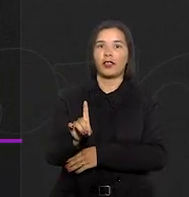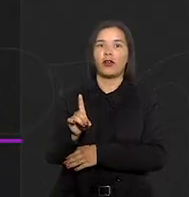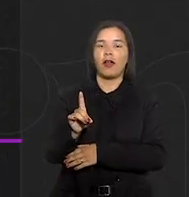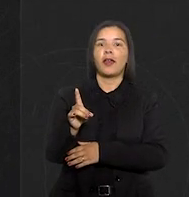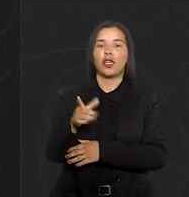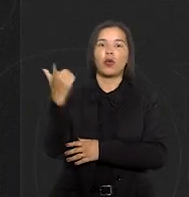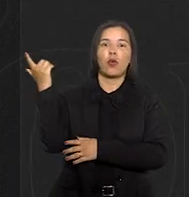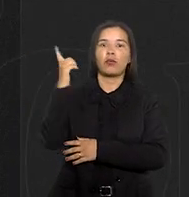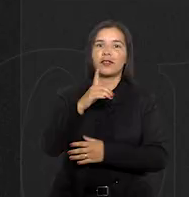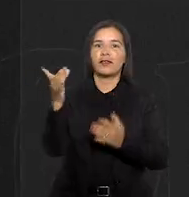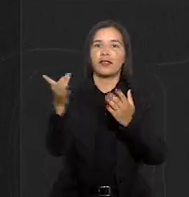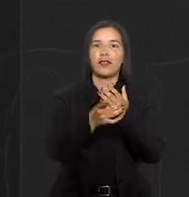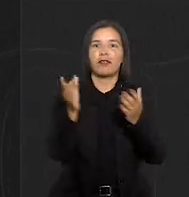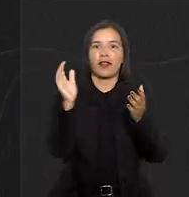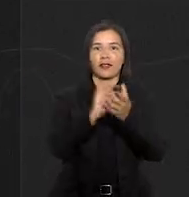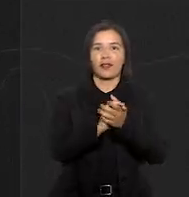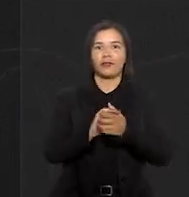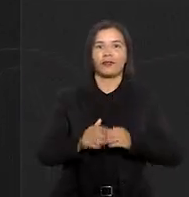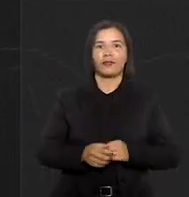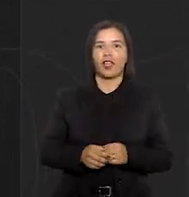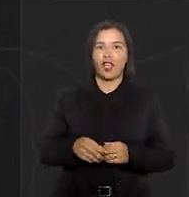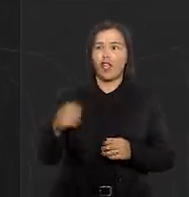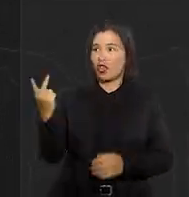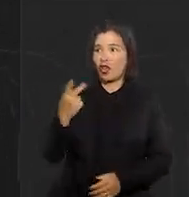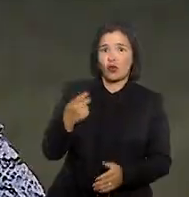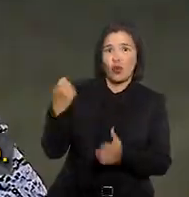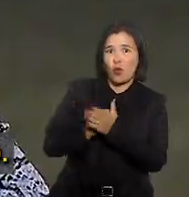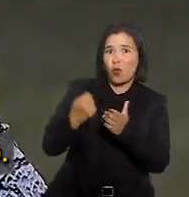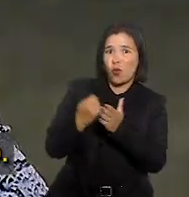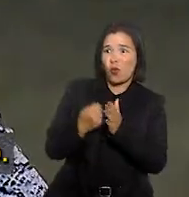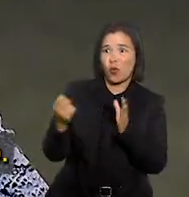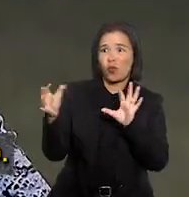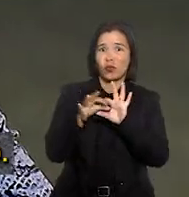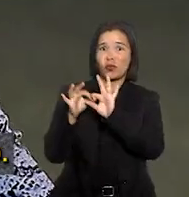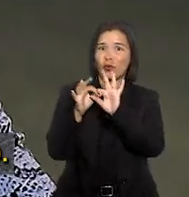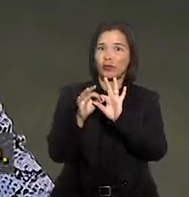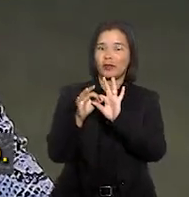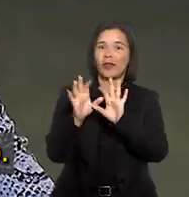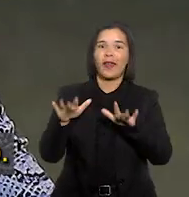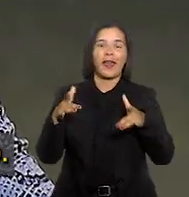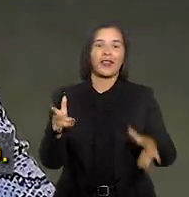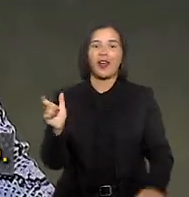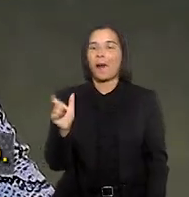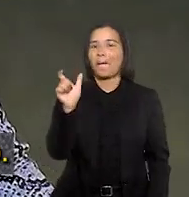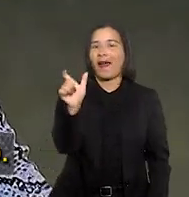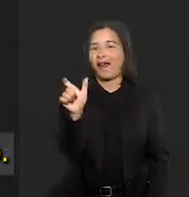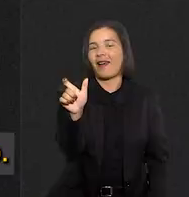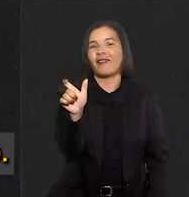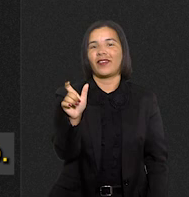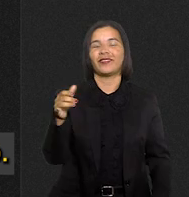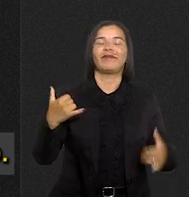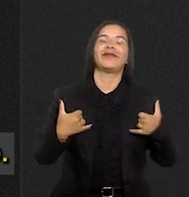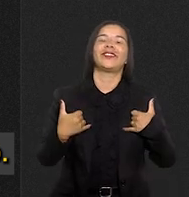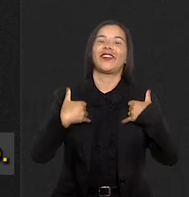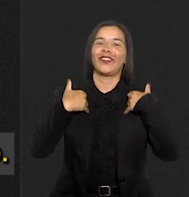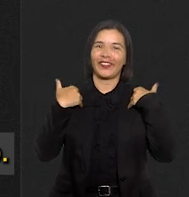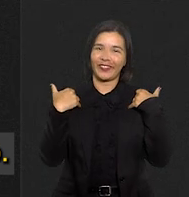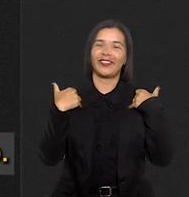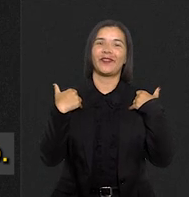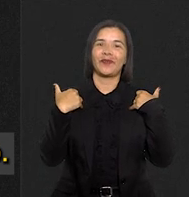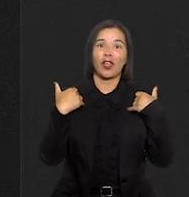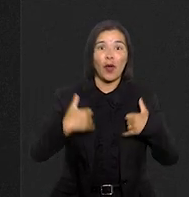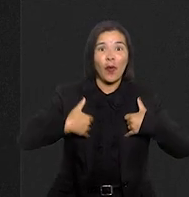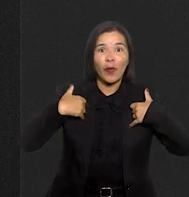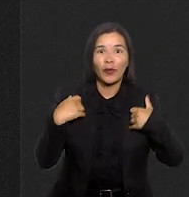A gente batalhou muito para estar junto, então a palavra que mais define eu acho que é orgulho.